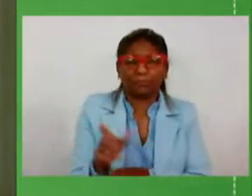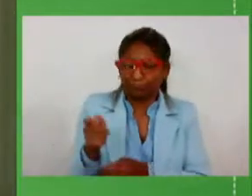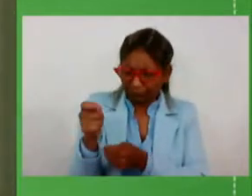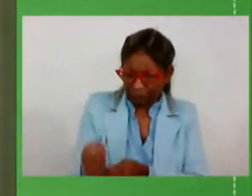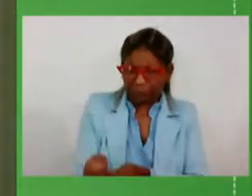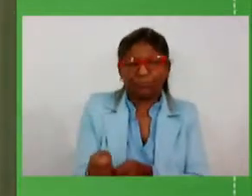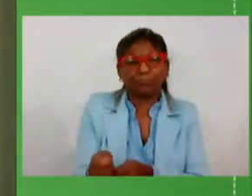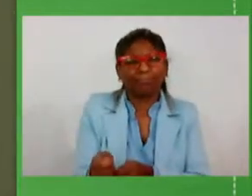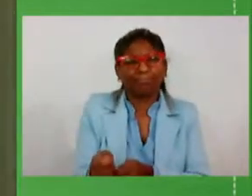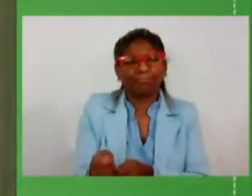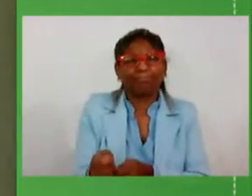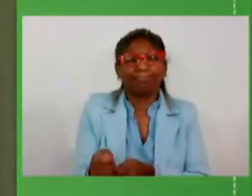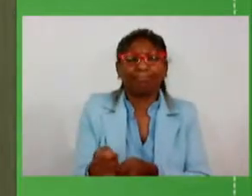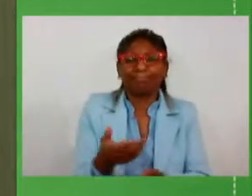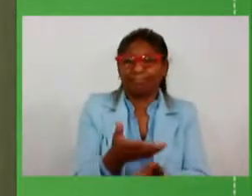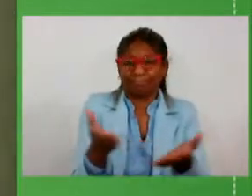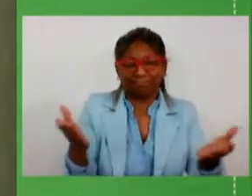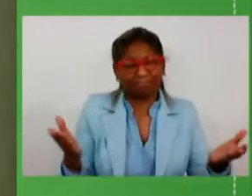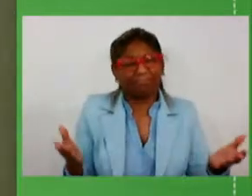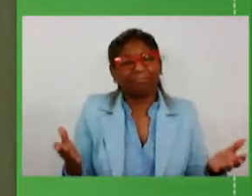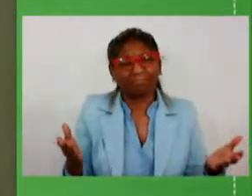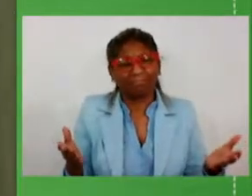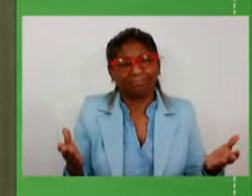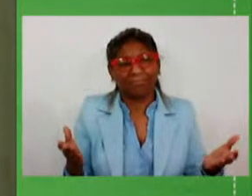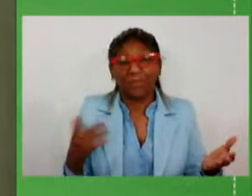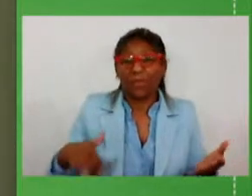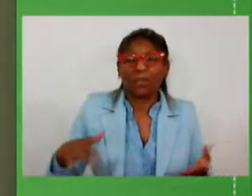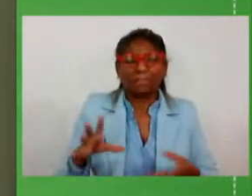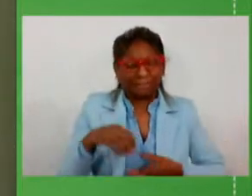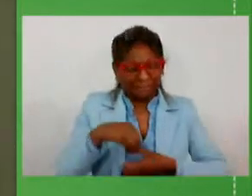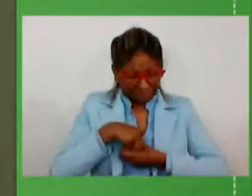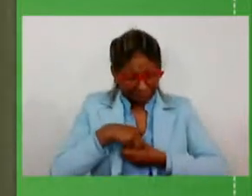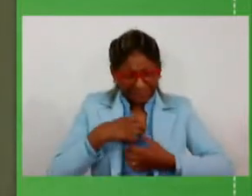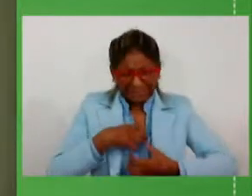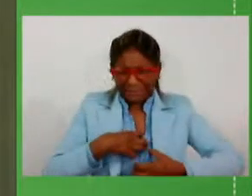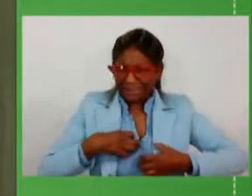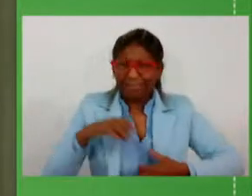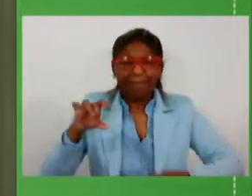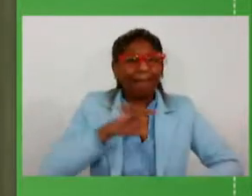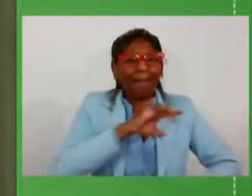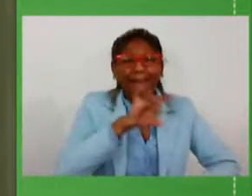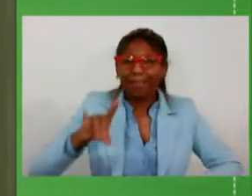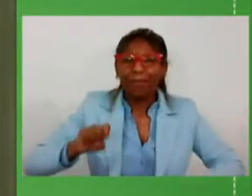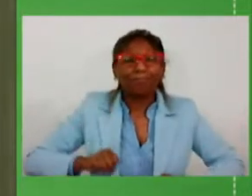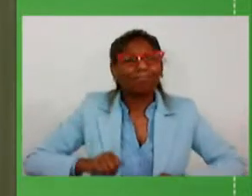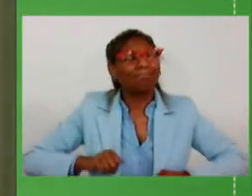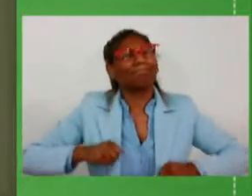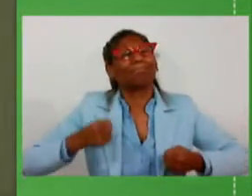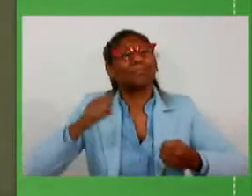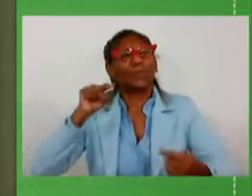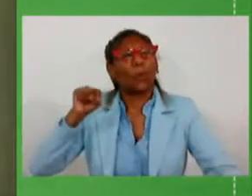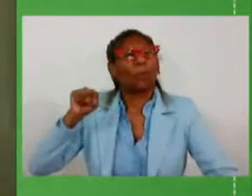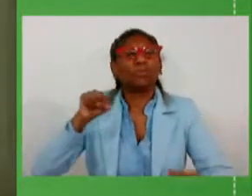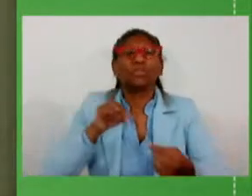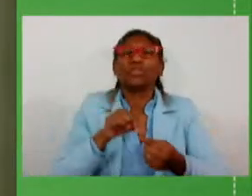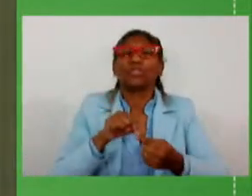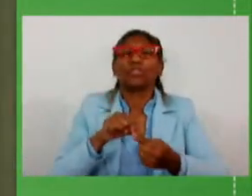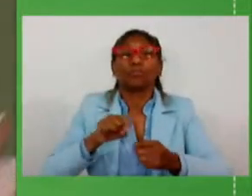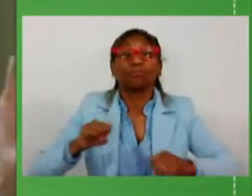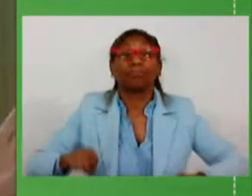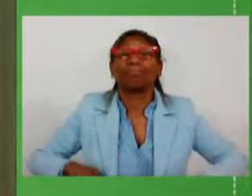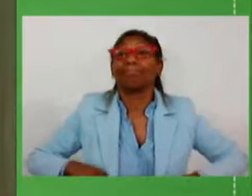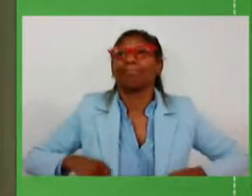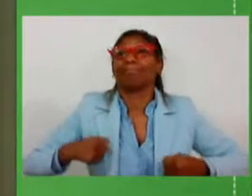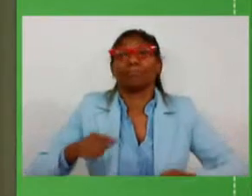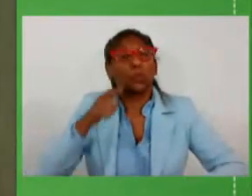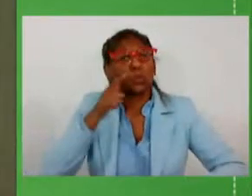público que aliás está imbuído em cada um de nós com o objetivo único de impulsionar o que nós